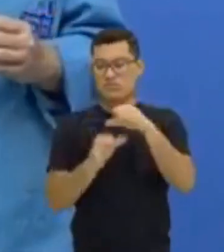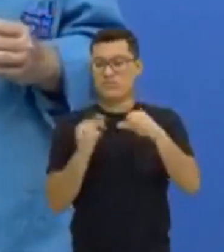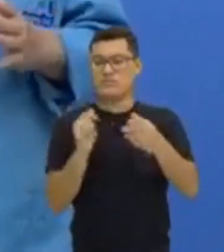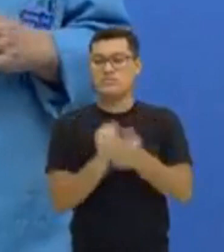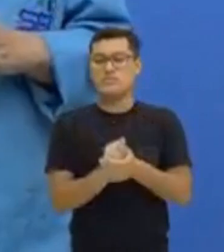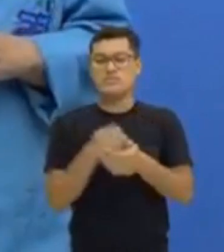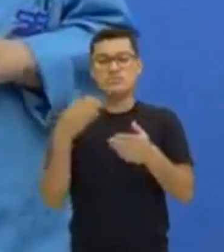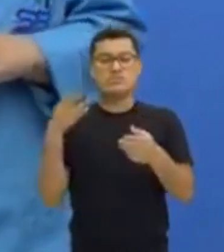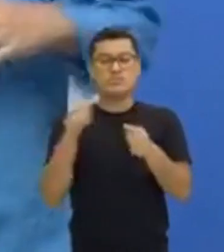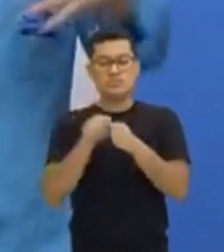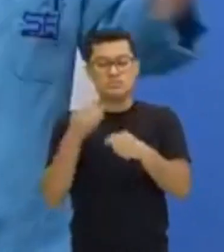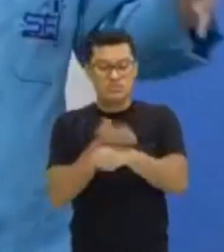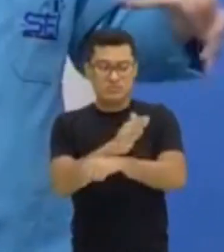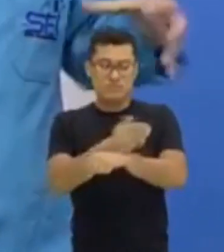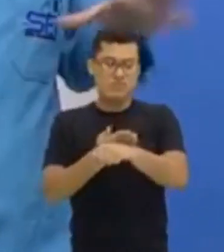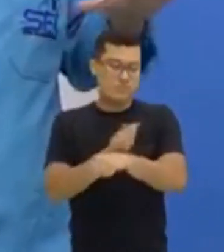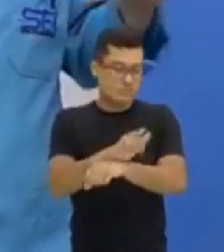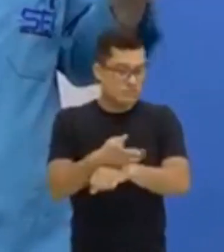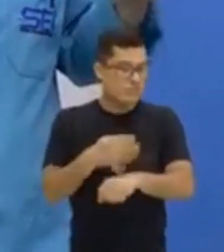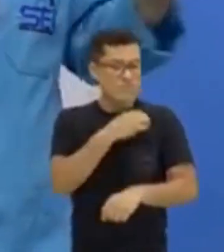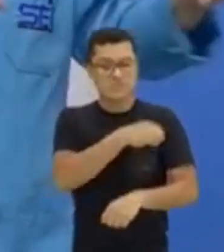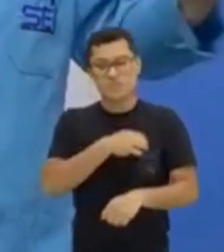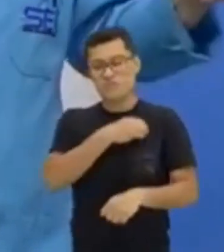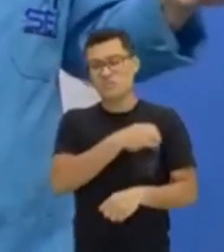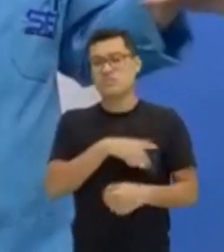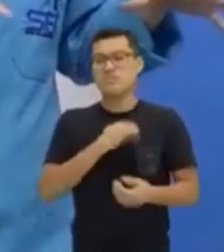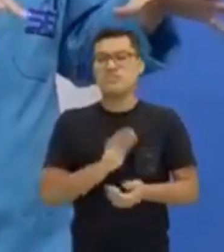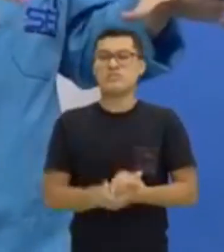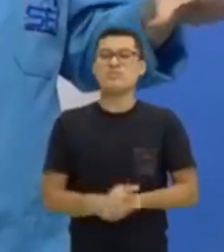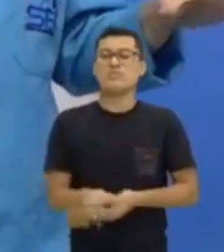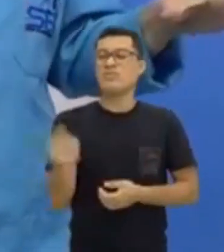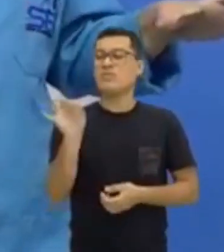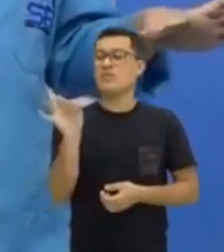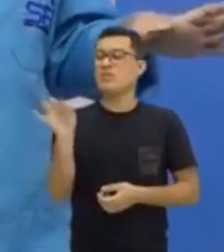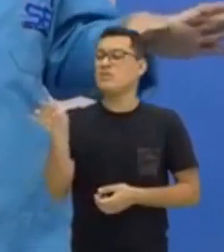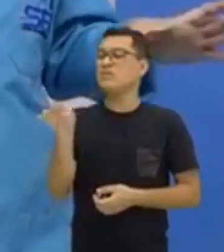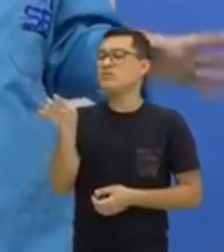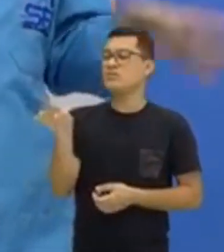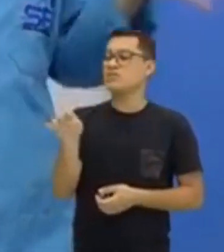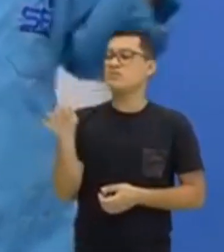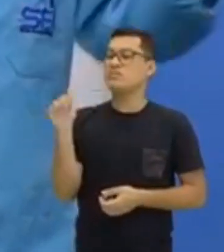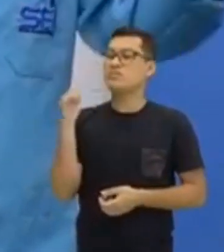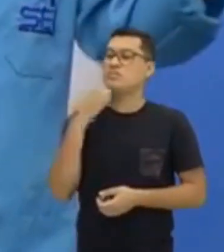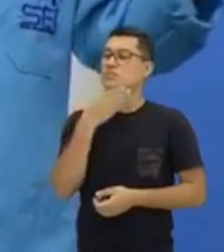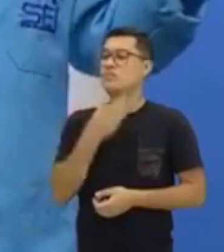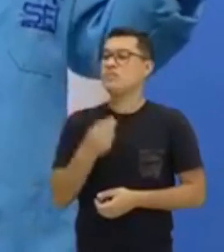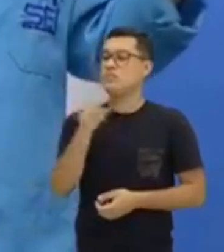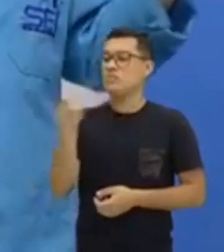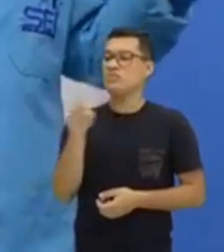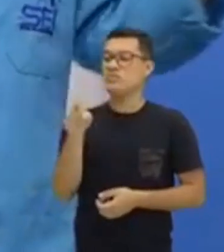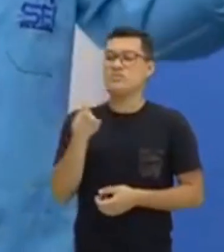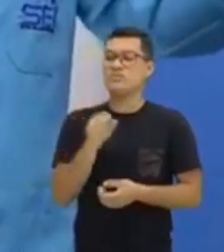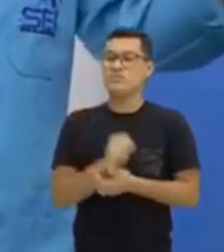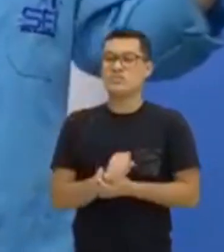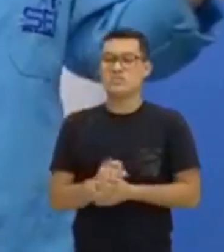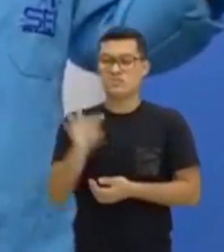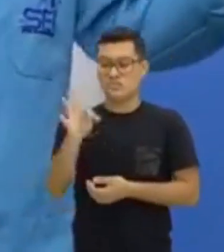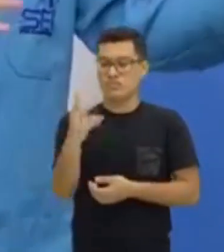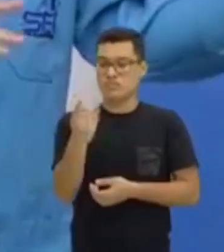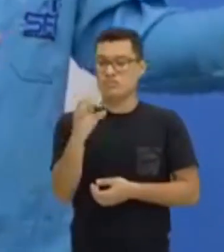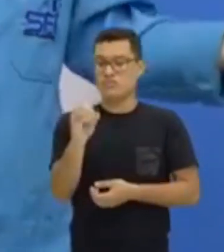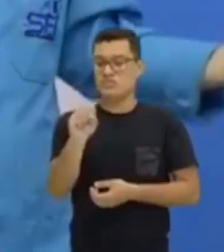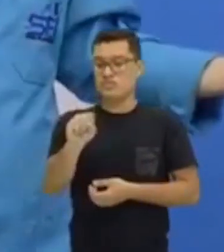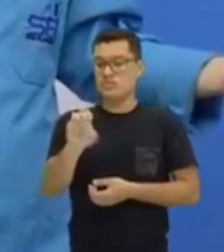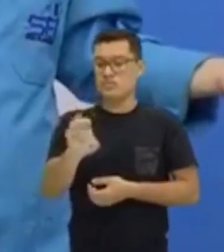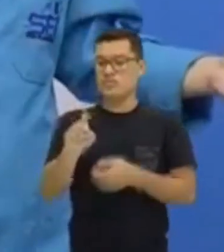treinando. Se tiver luz, vários. Quem são aqueles garotos, por exemplo? Those. Aqueles. Bem